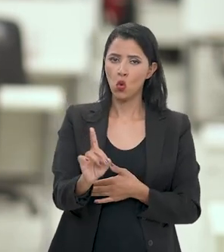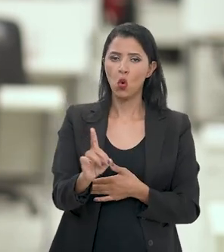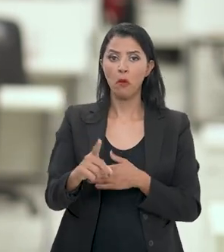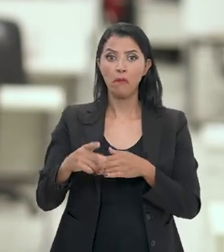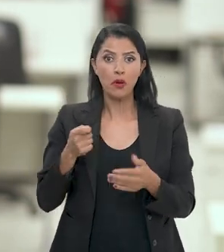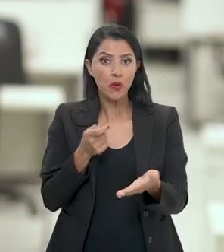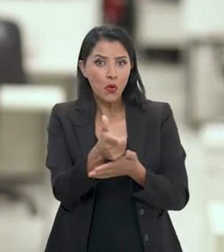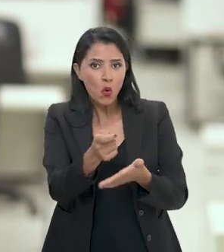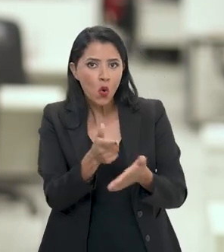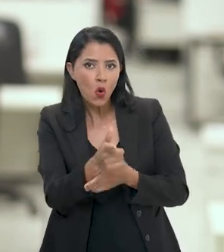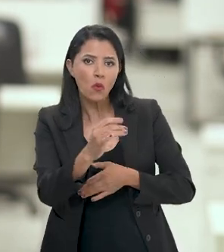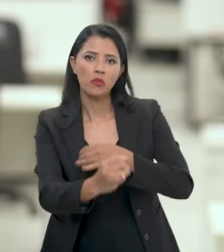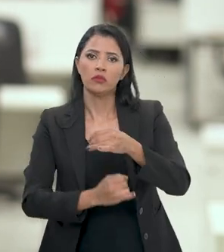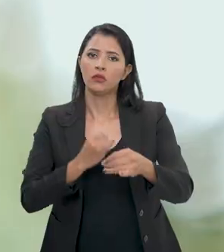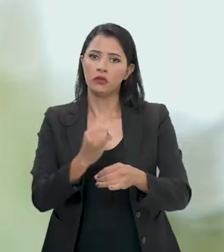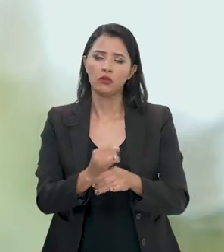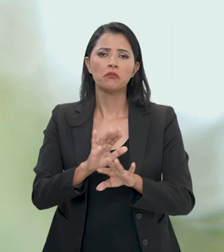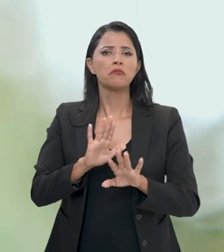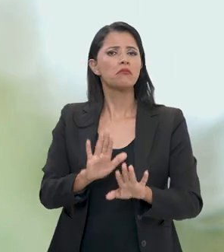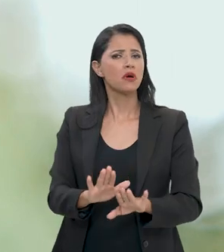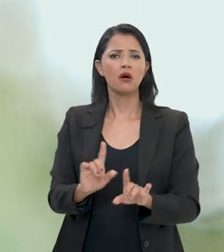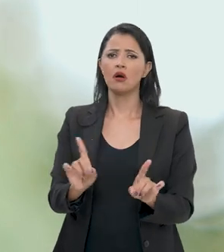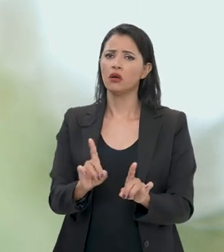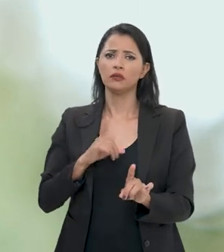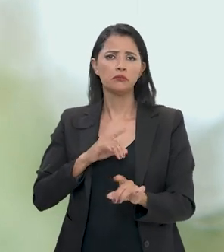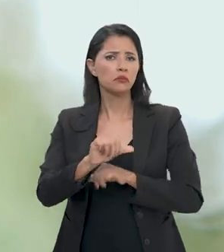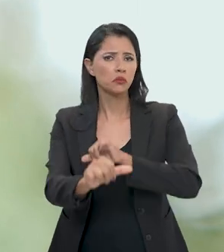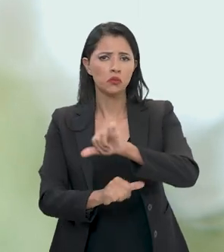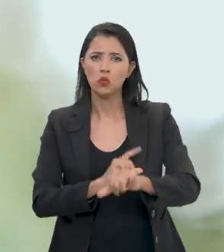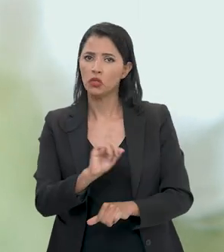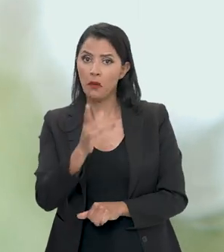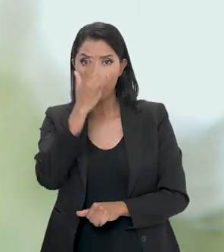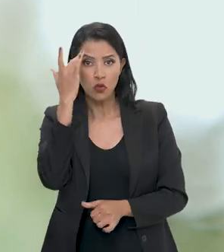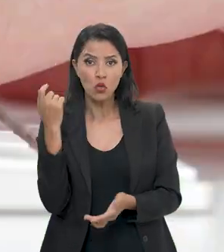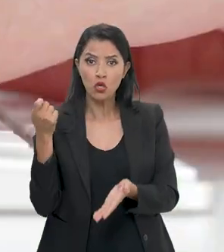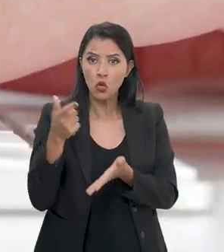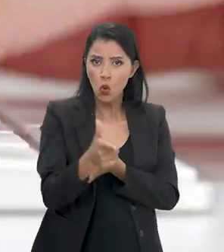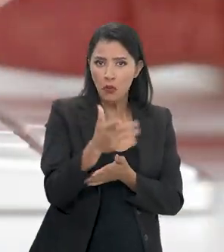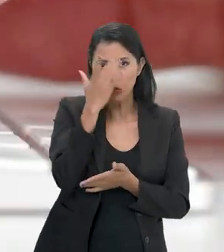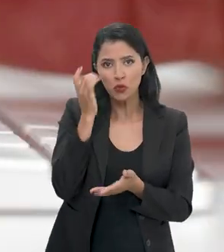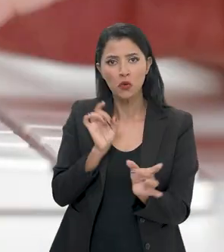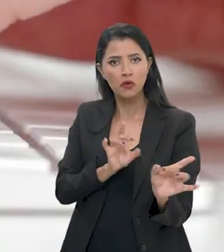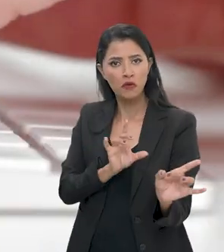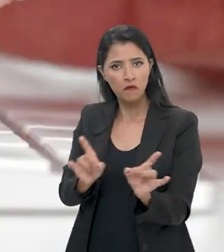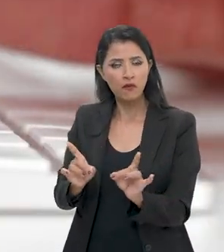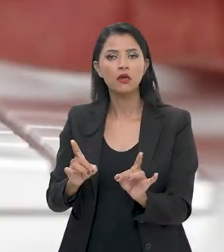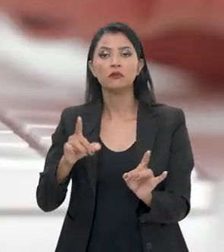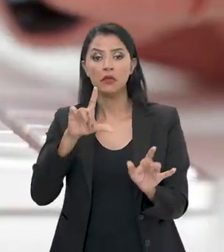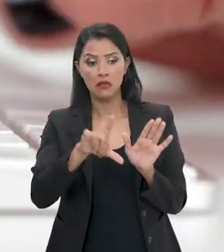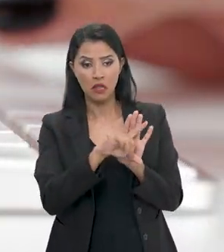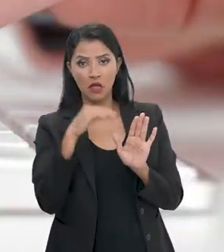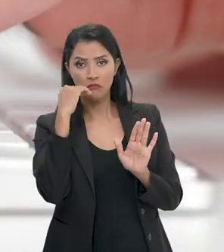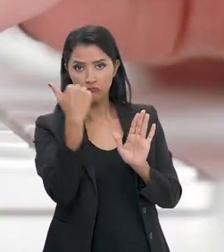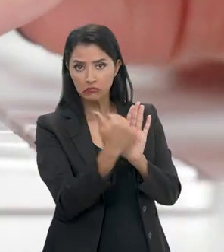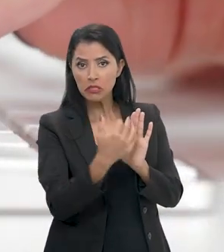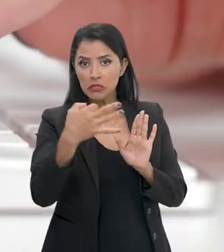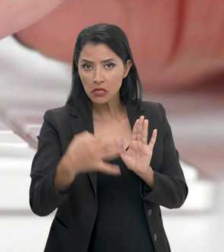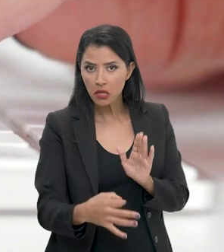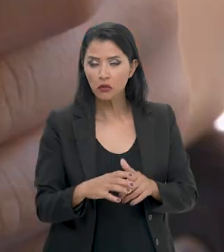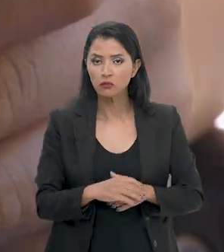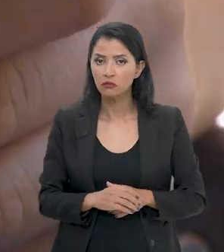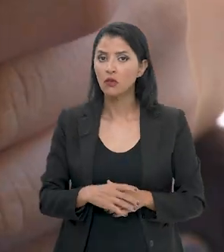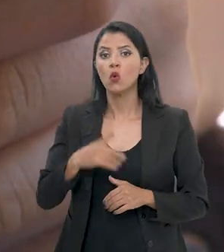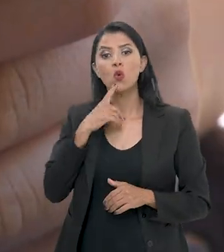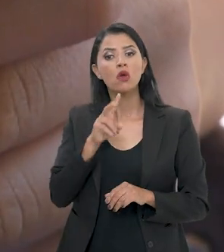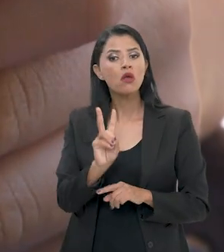para essas compras online. No entanto, nada muda para o comprador e vendedor que atuam na legalidade. O que se